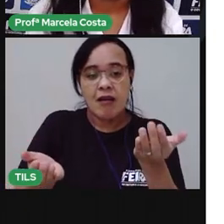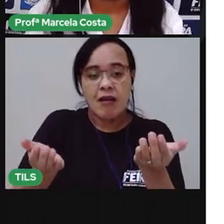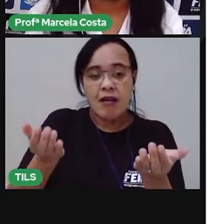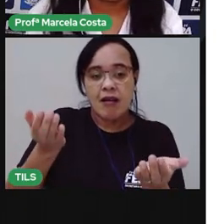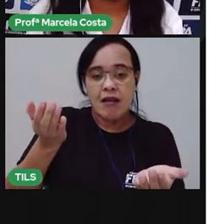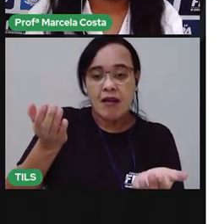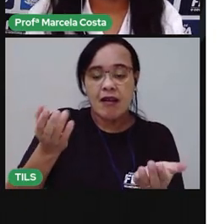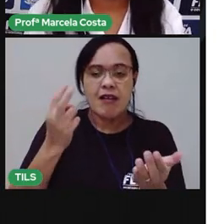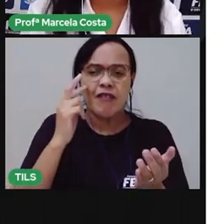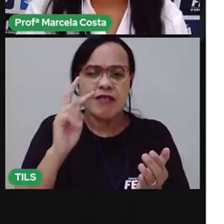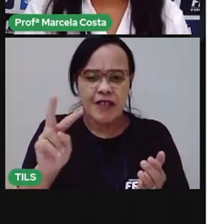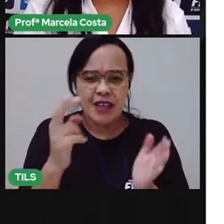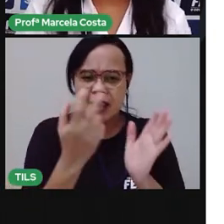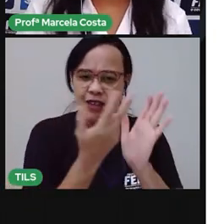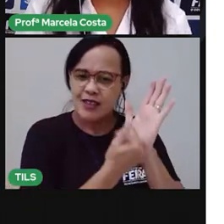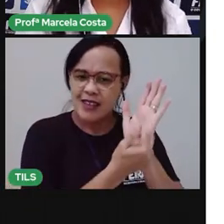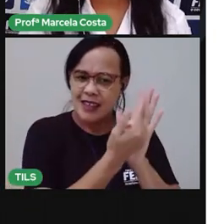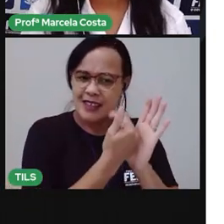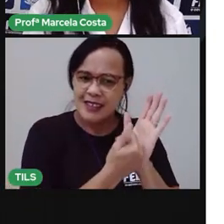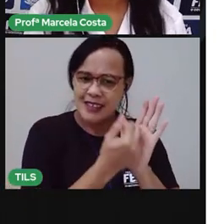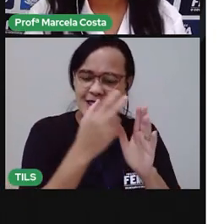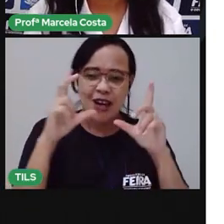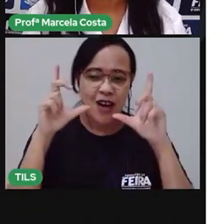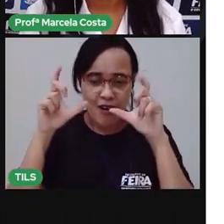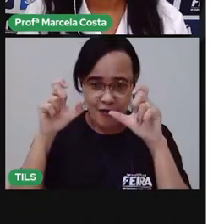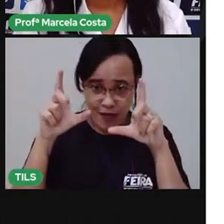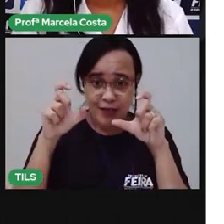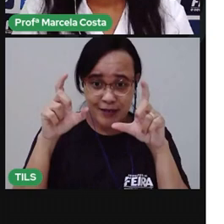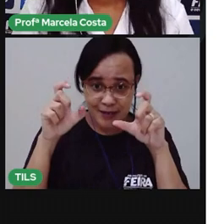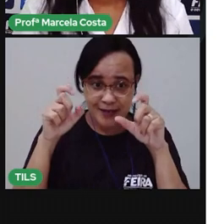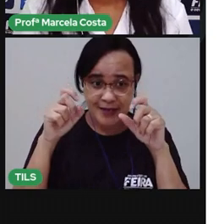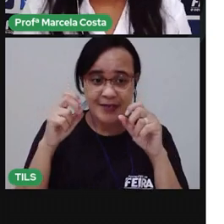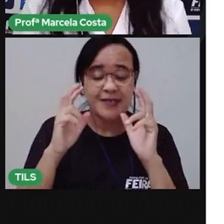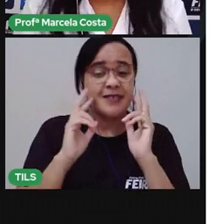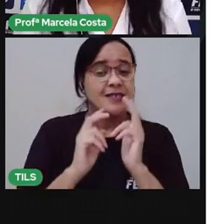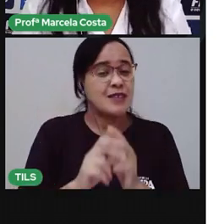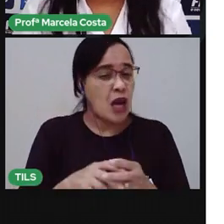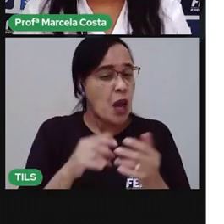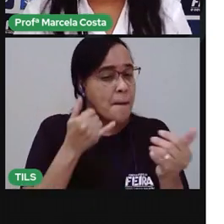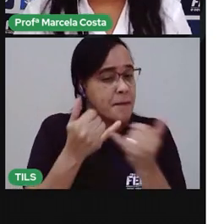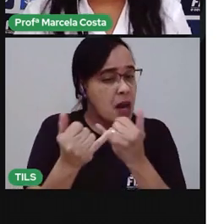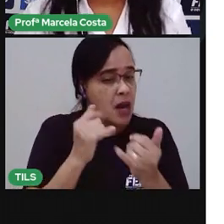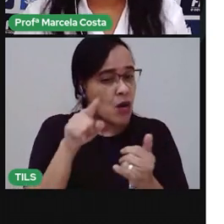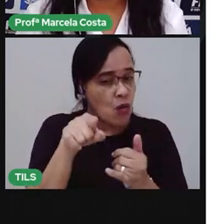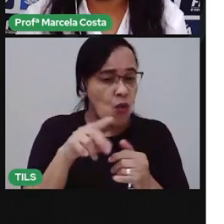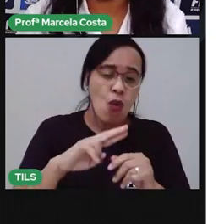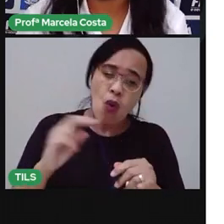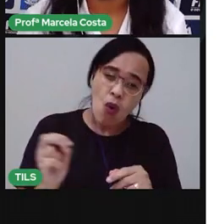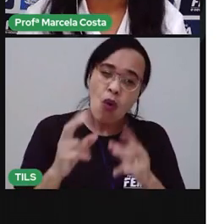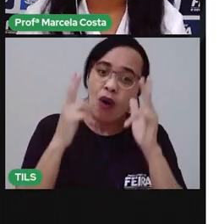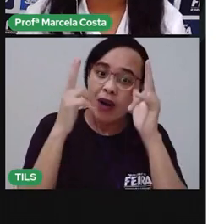que está na apresentação, porque a nossa balança vai ser bem parecida com ela.